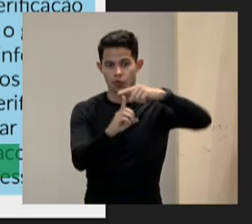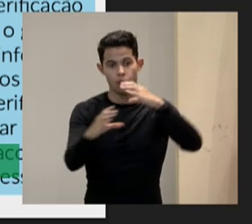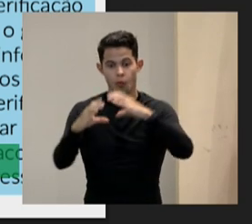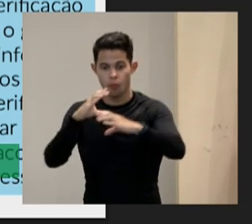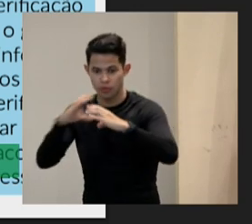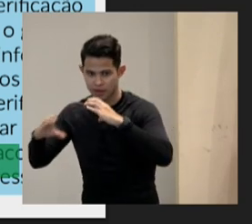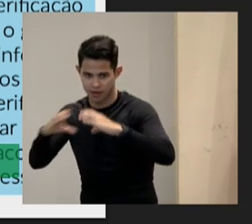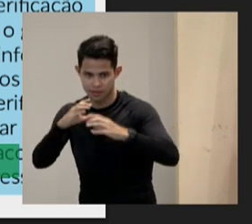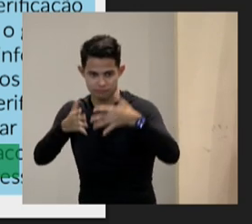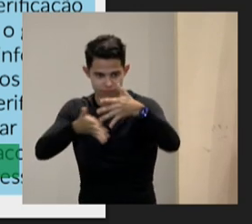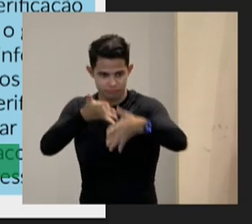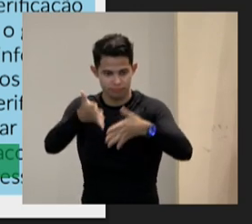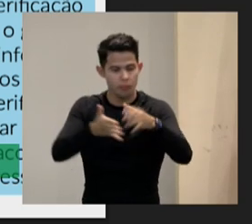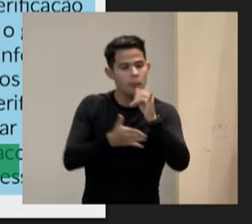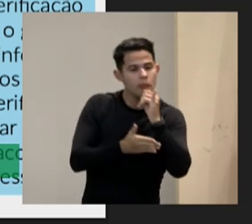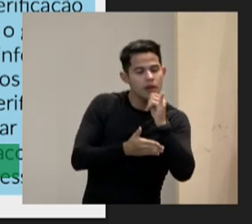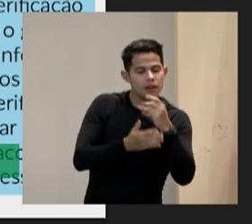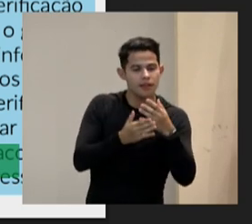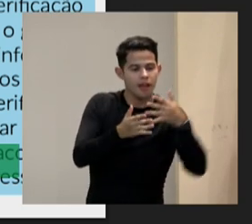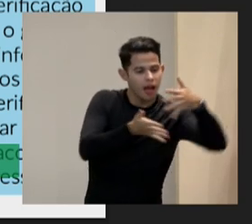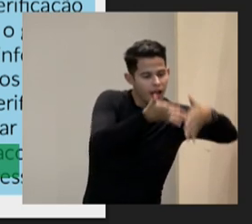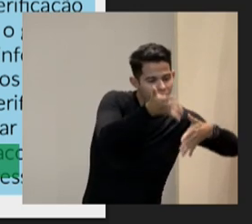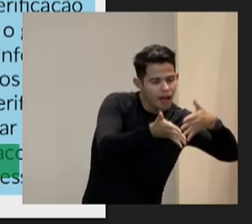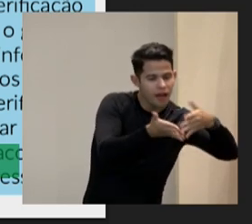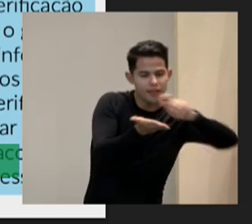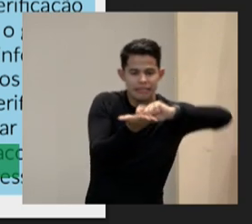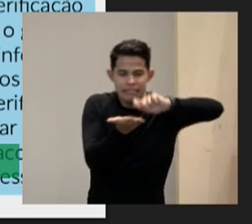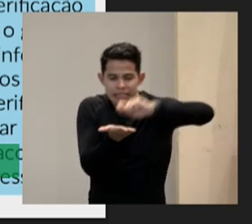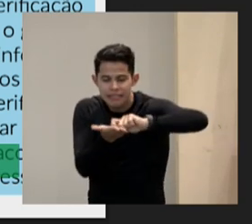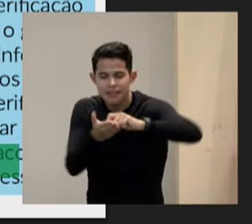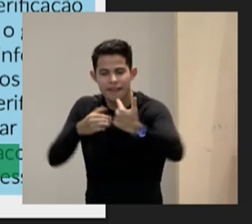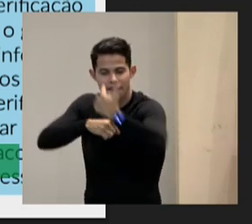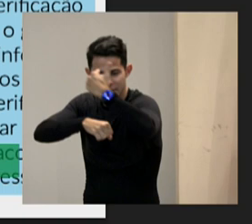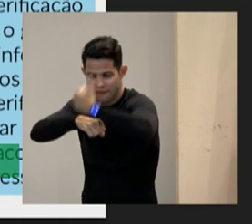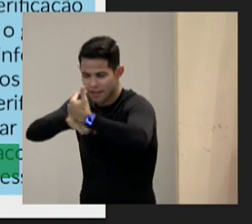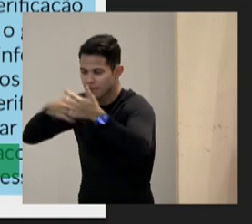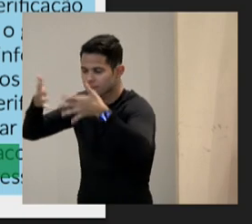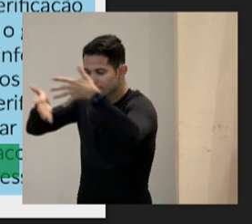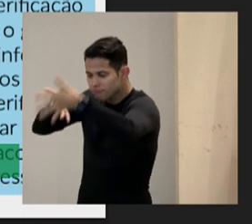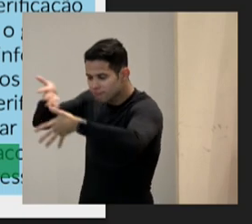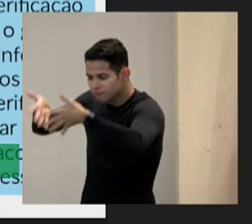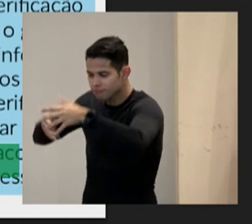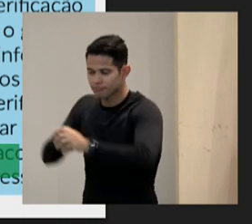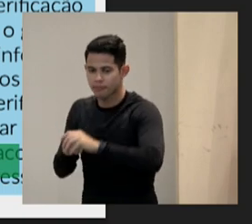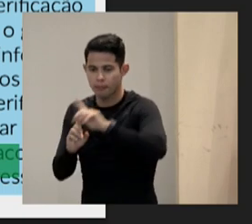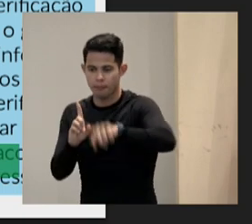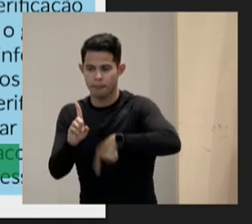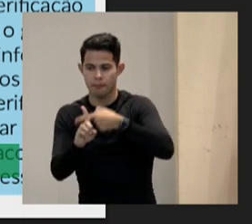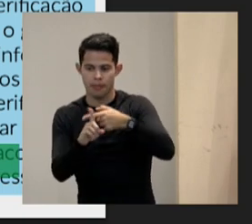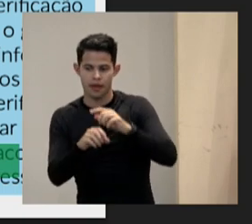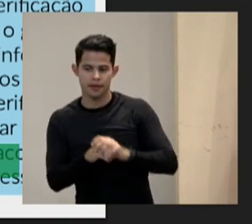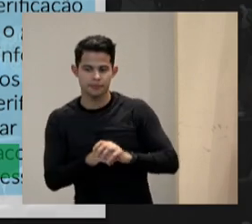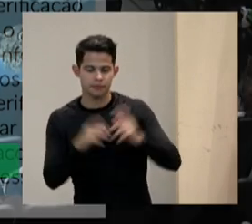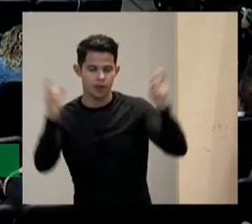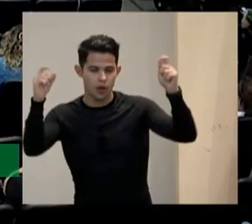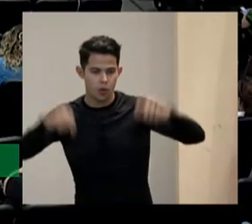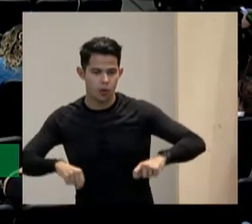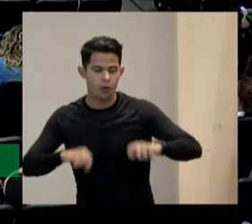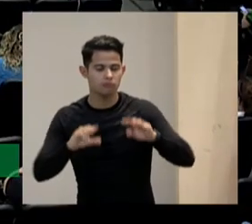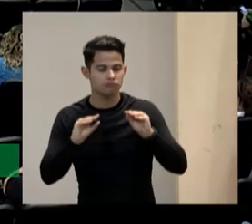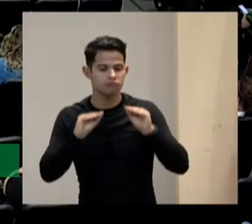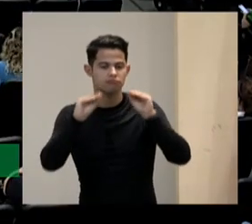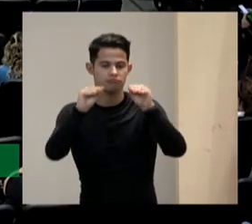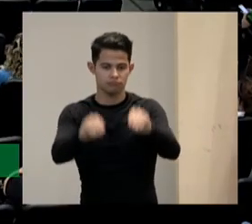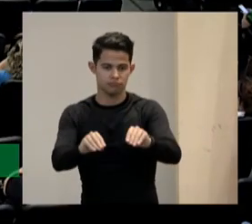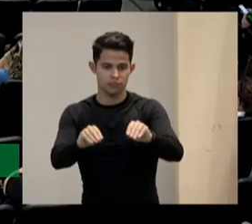escrita a parte oral na parte de um vídeo definir competências com níveis de suporte graduados a prática